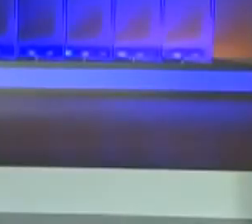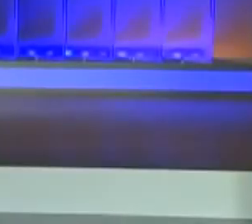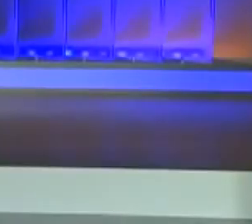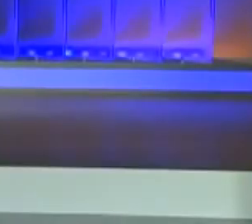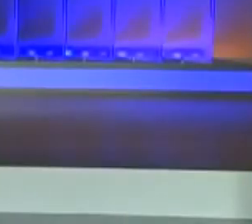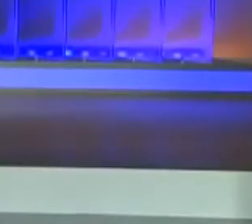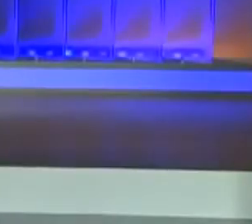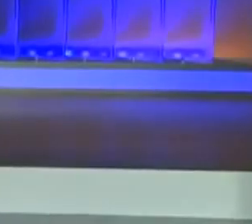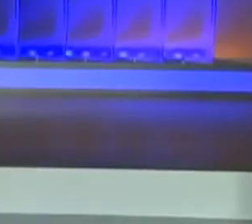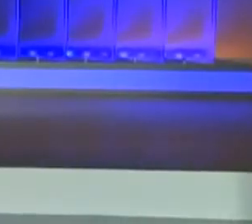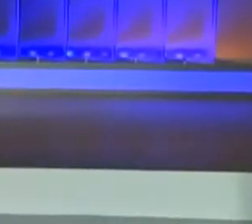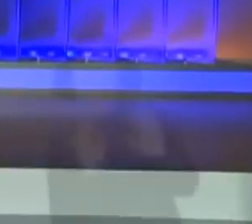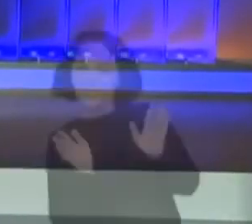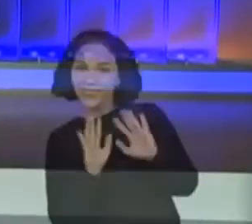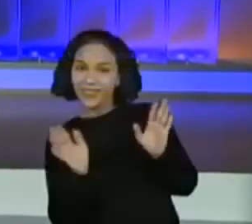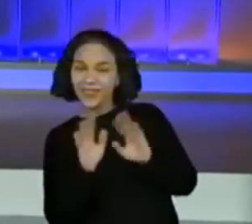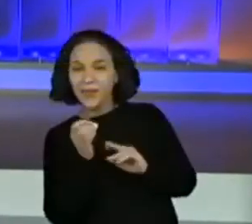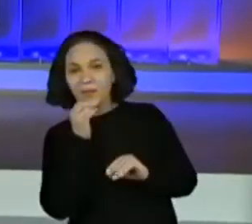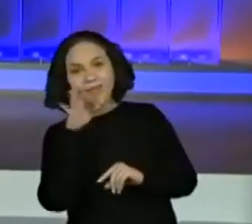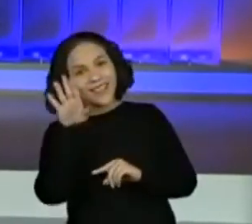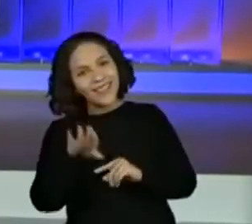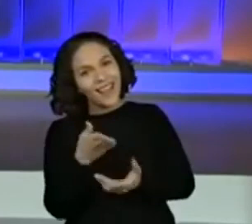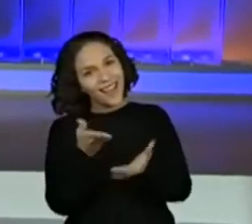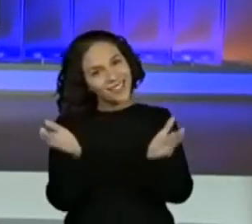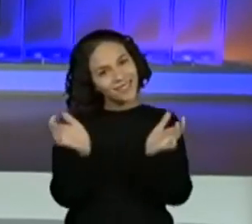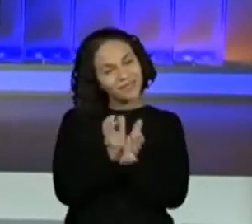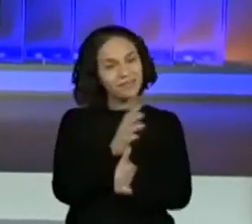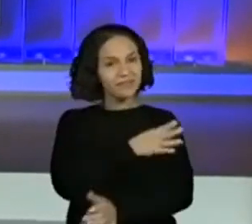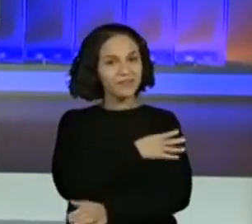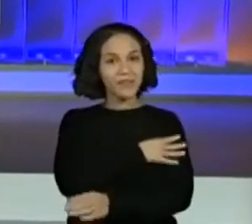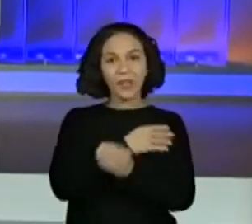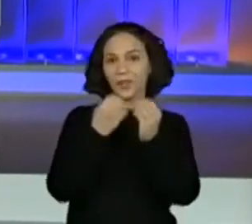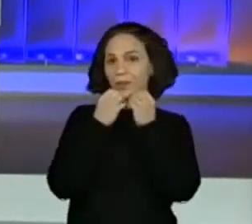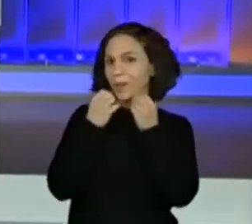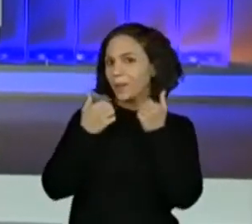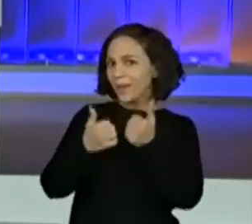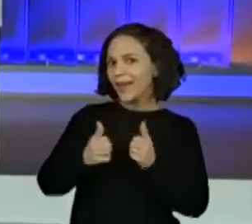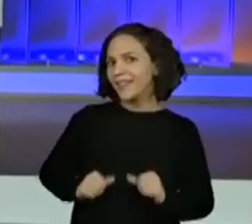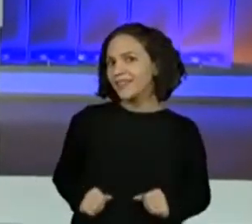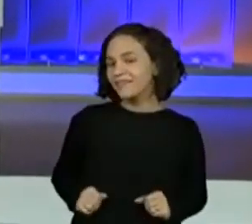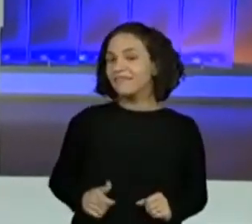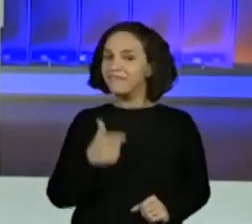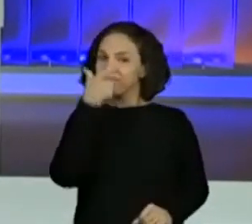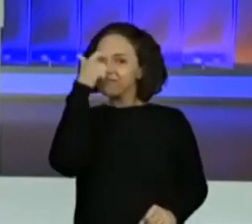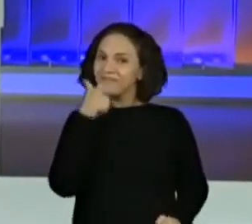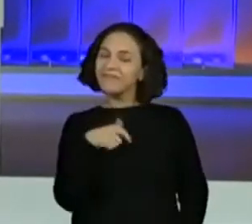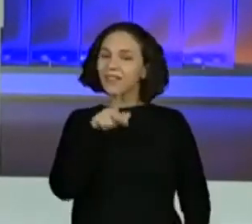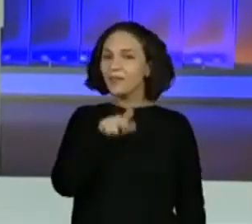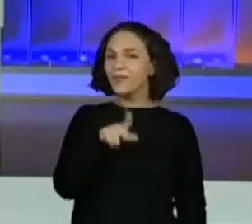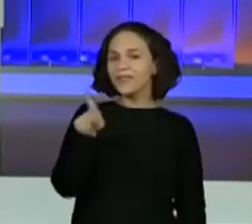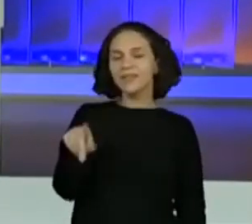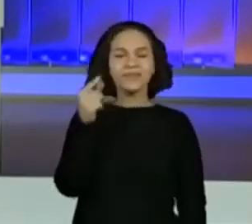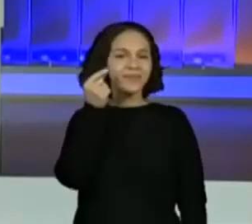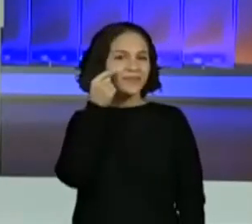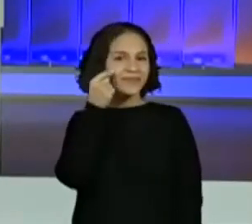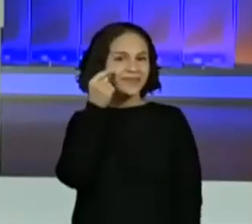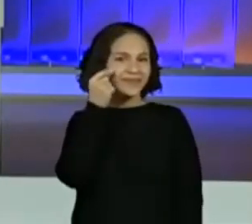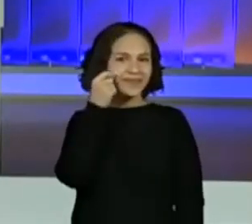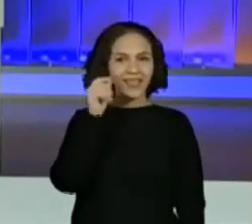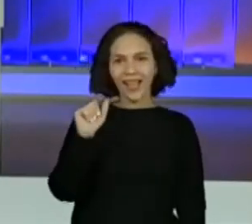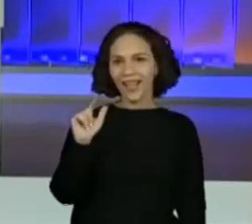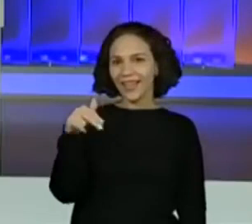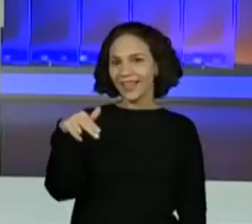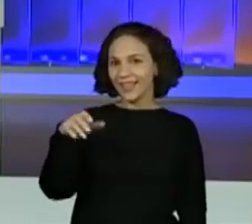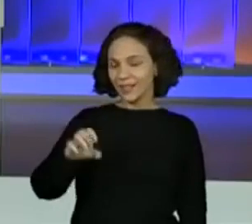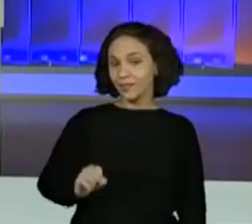Boa tarde, galerinha do quarto ano. Tudo bem com vocês? Aqui quem fala é a professora Aline